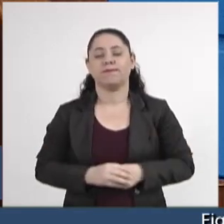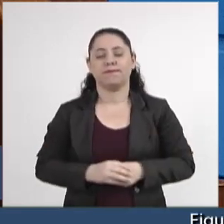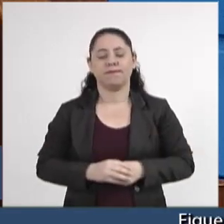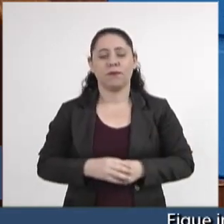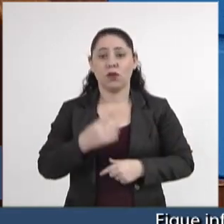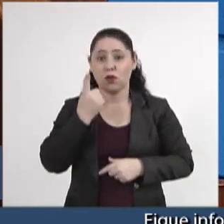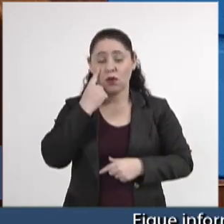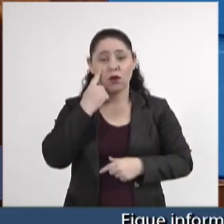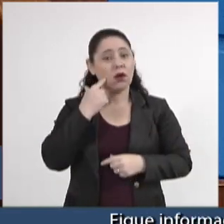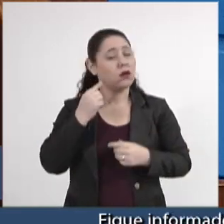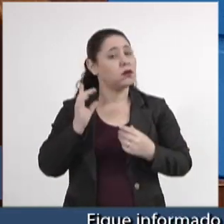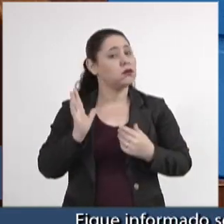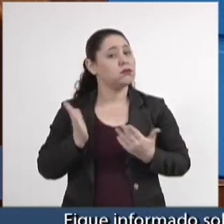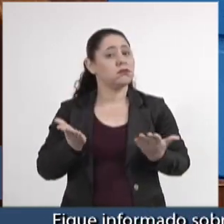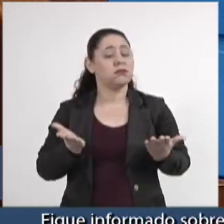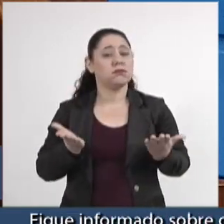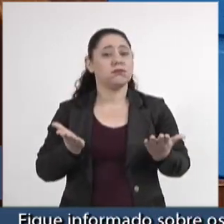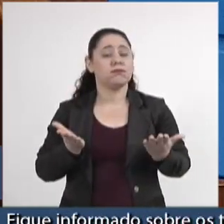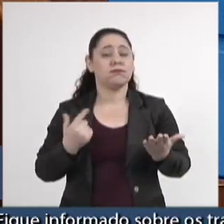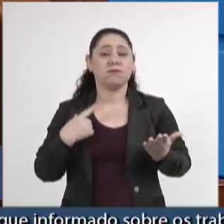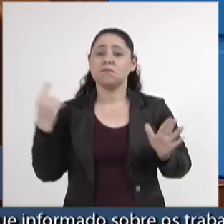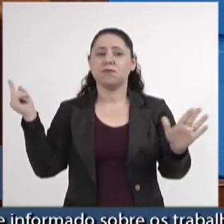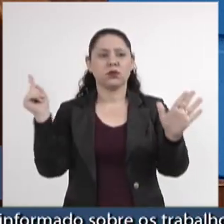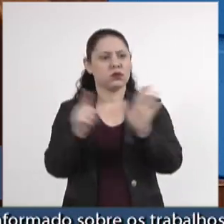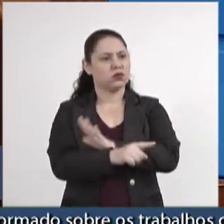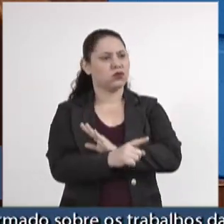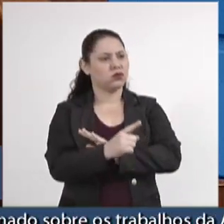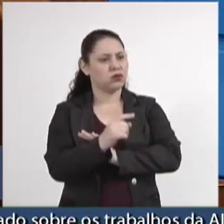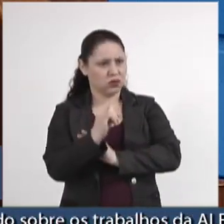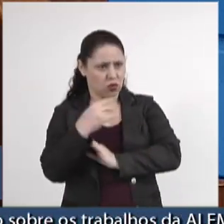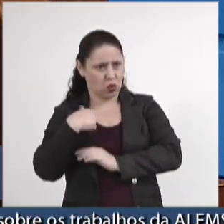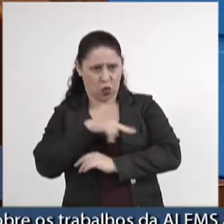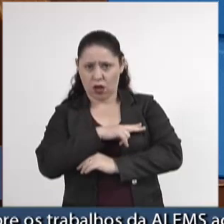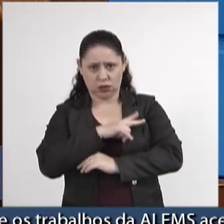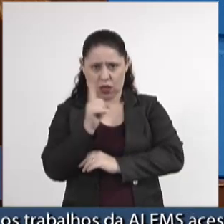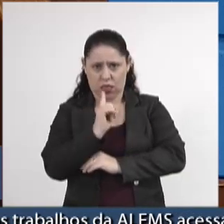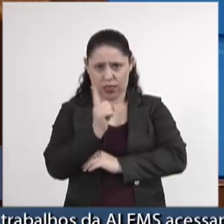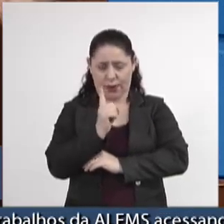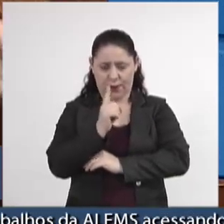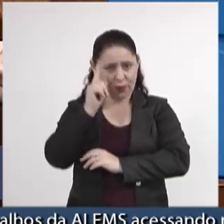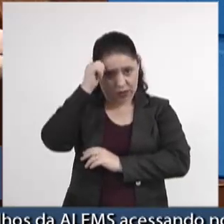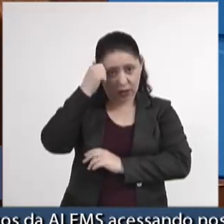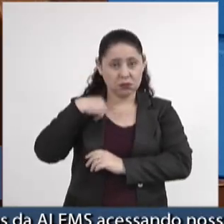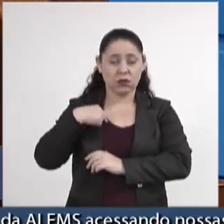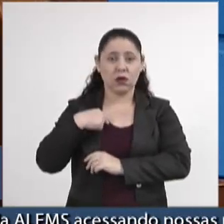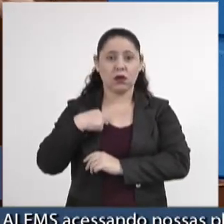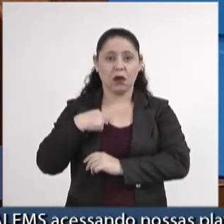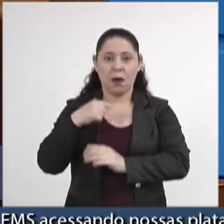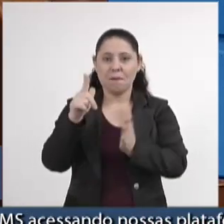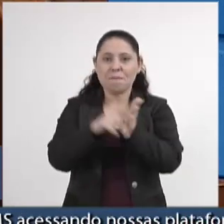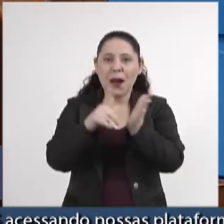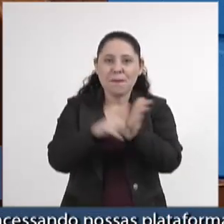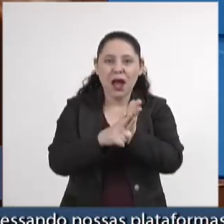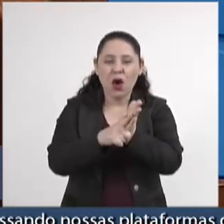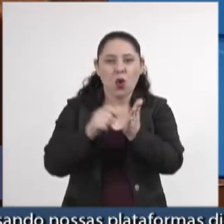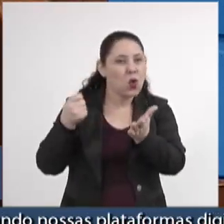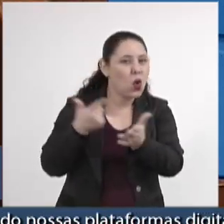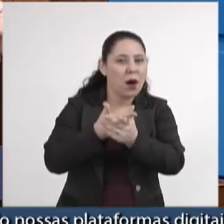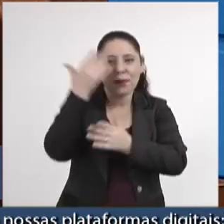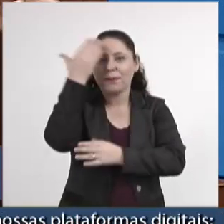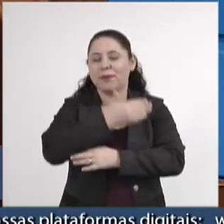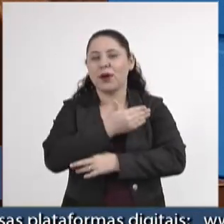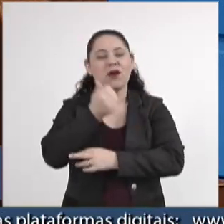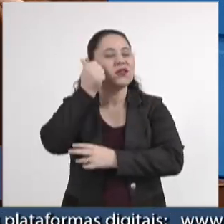Olha só, eu pergunto se nós, que não somos negros, andamos com a nota fiscal do nosso